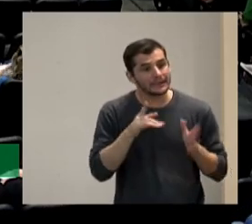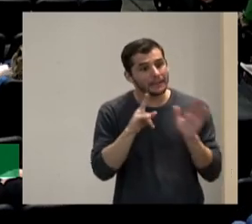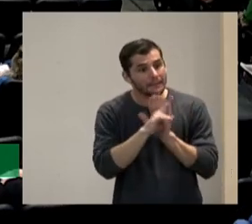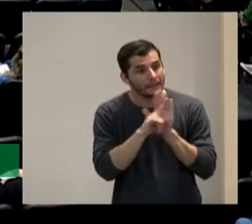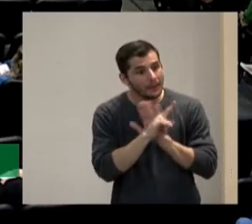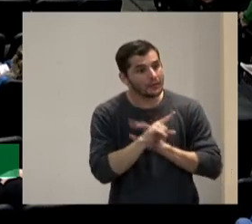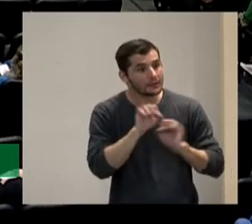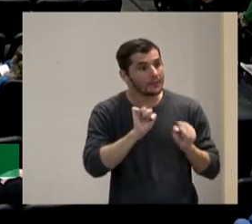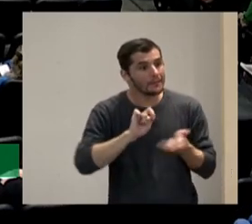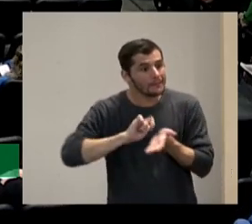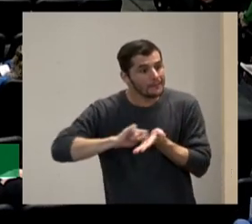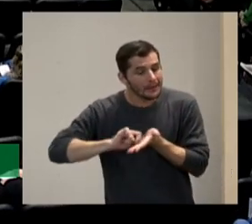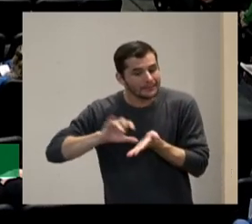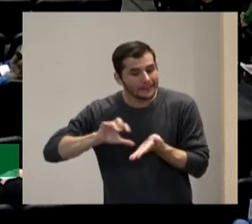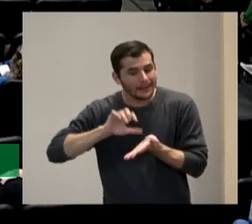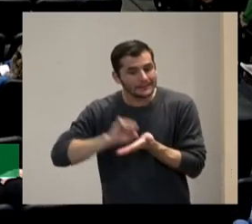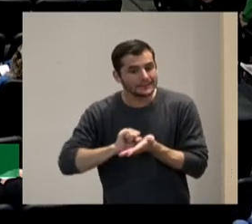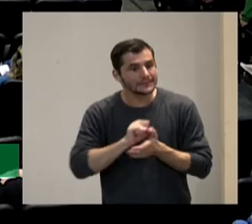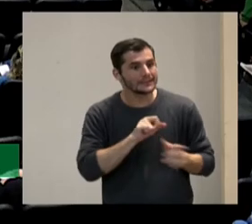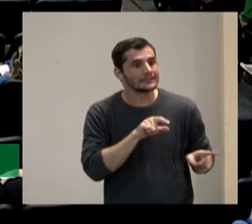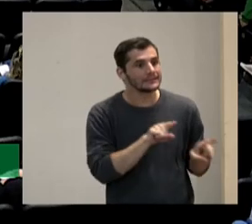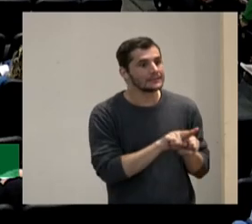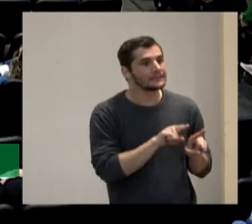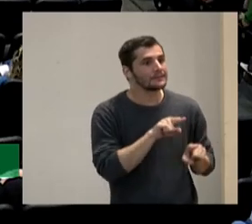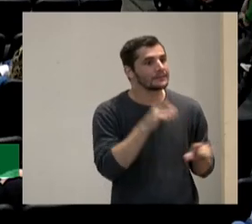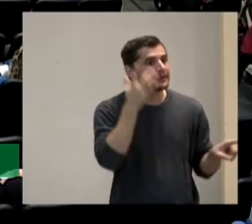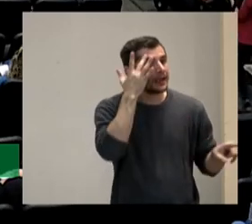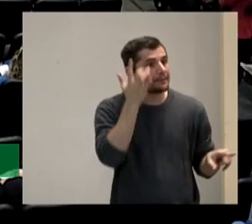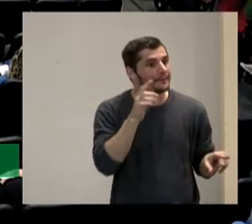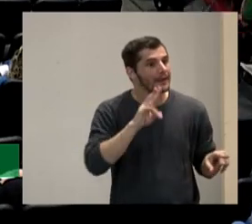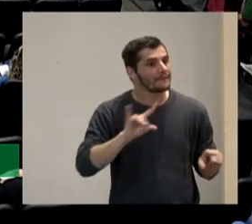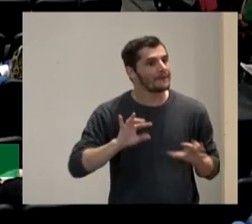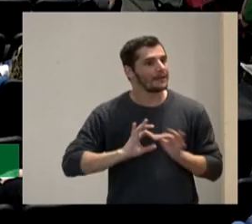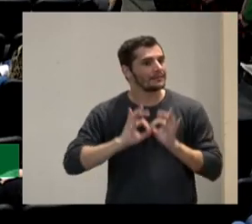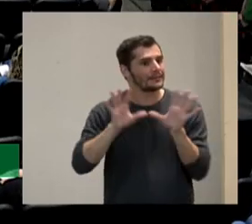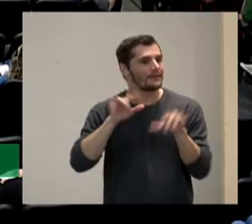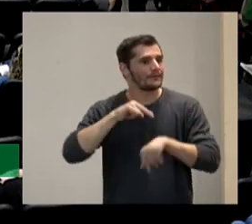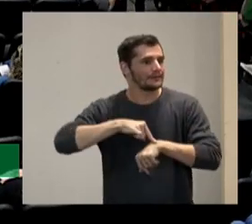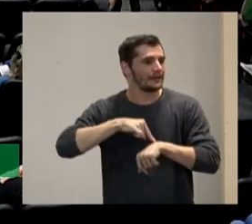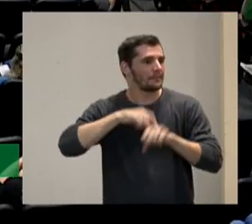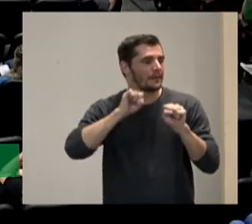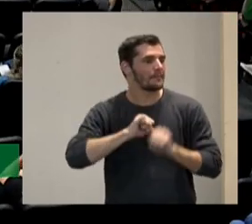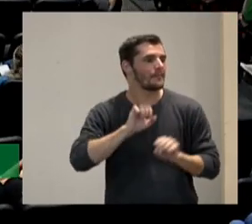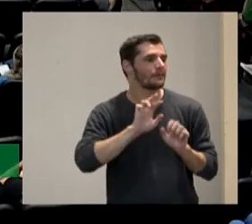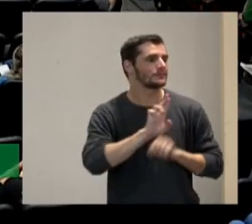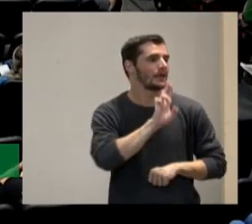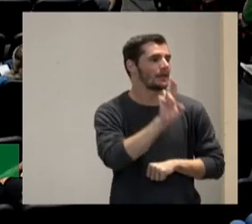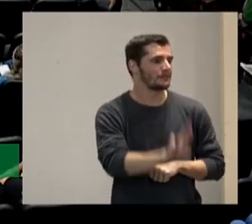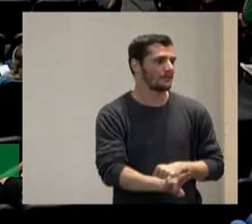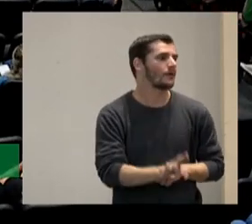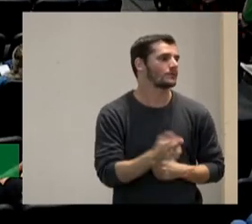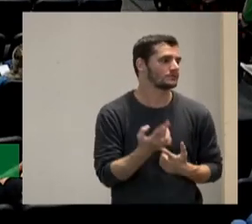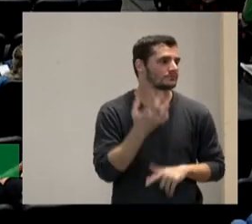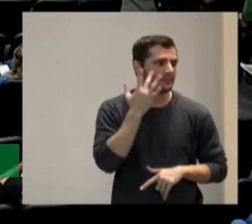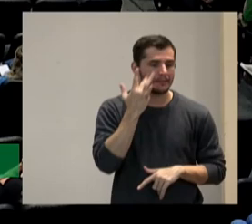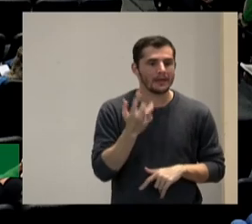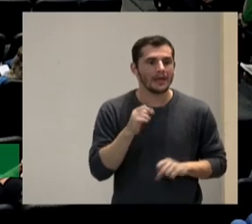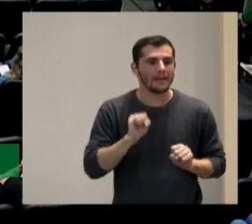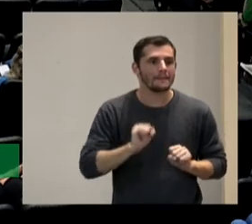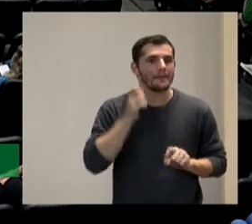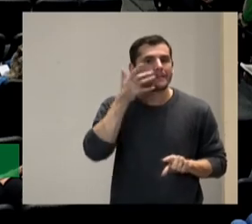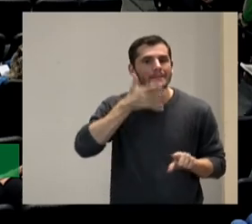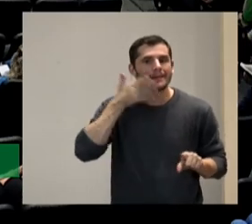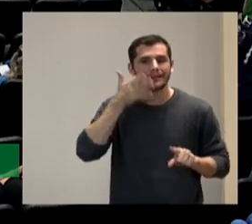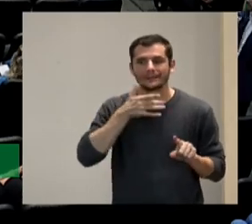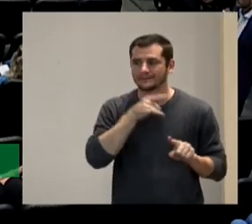aí a gente vai ter se não me engano amanhã também um tempo mais livre aí dá para responder tá bom? aí a gente chama os palestrantes para